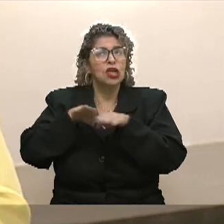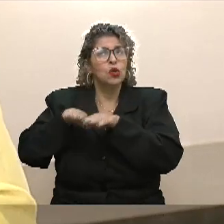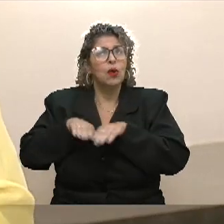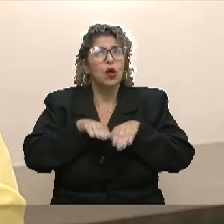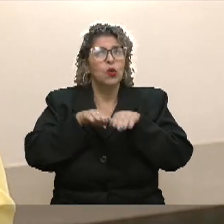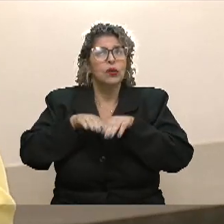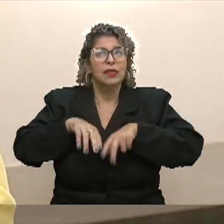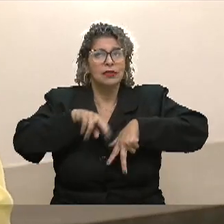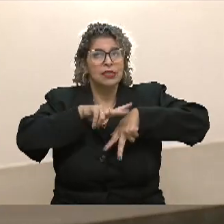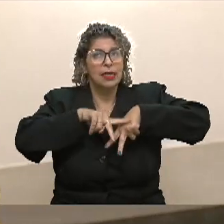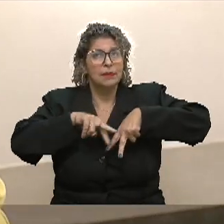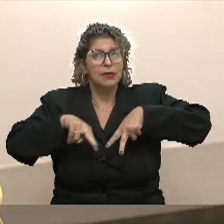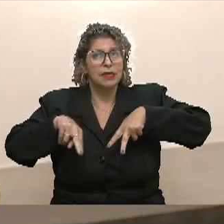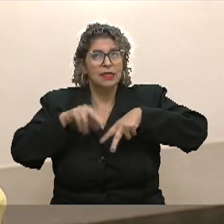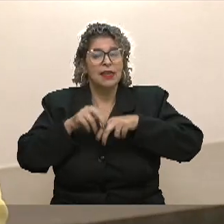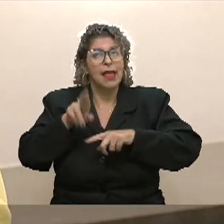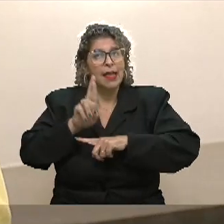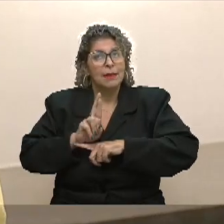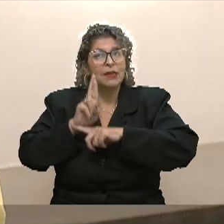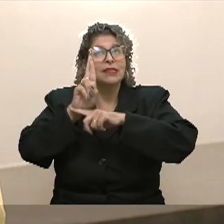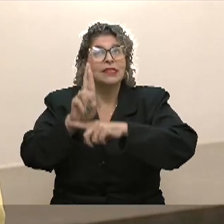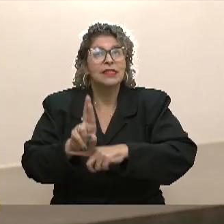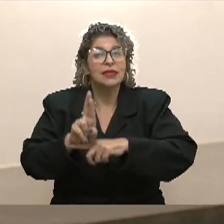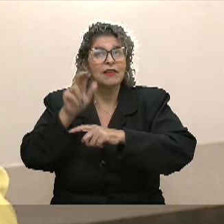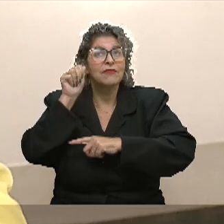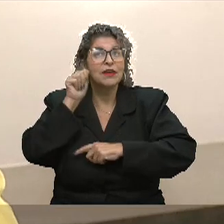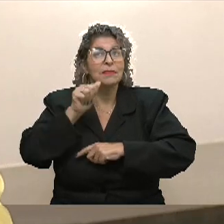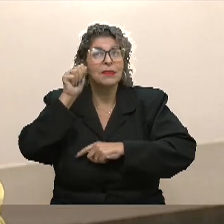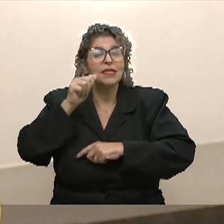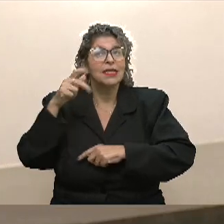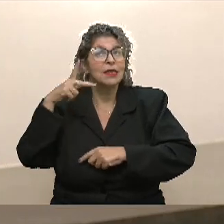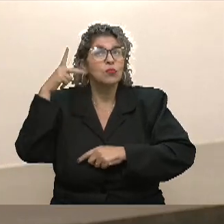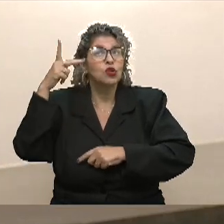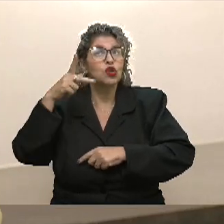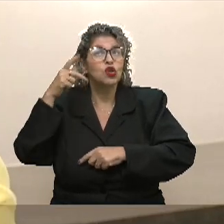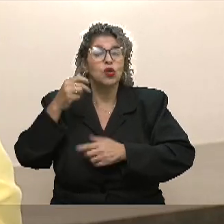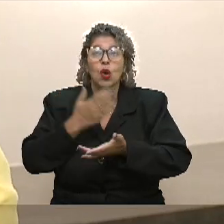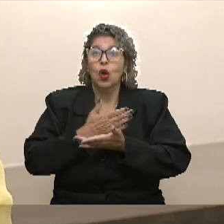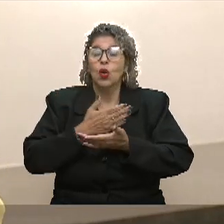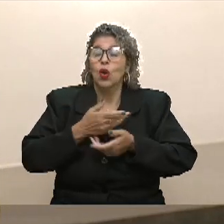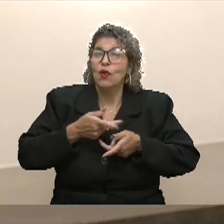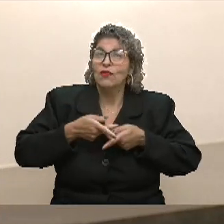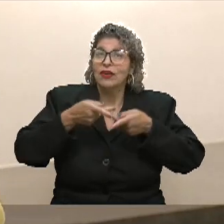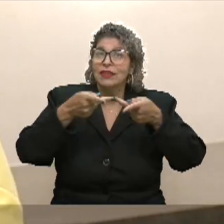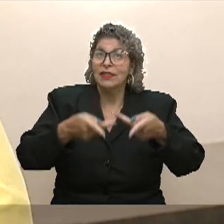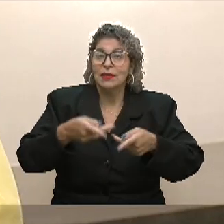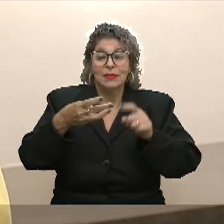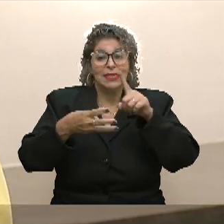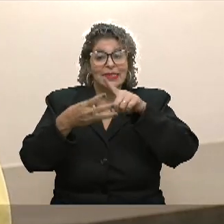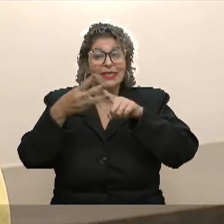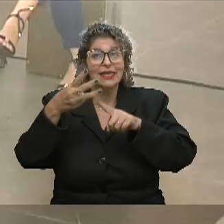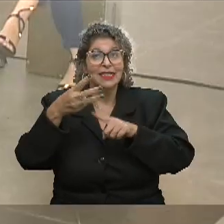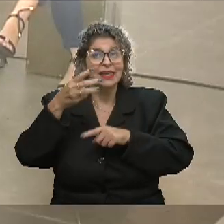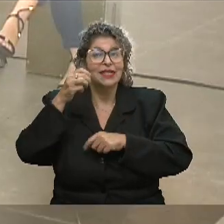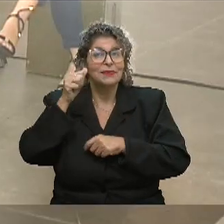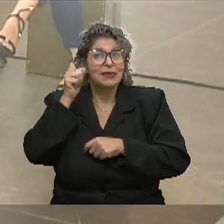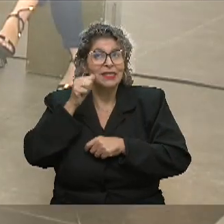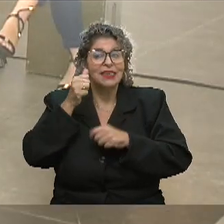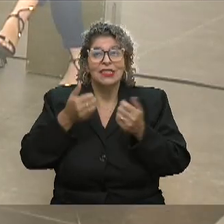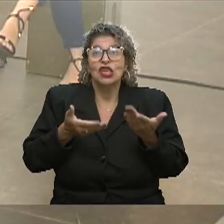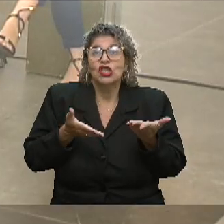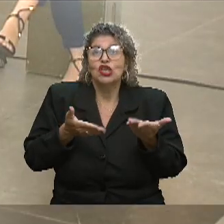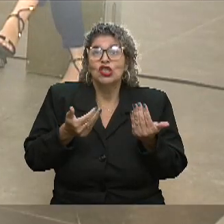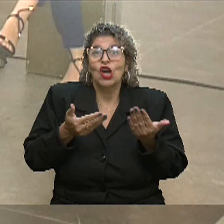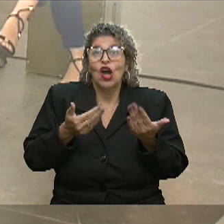representatividade feminina na política, nós convidamos para um bate-papo três jovens universitárias.